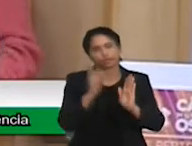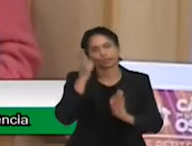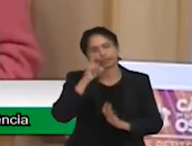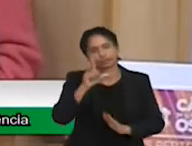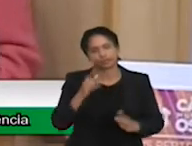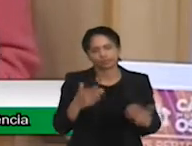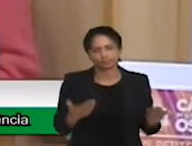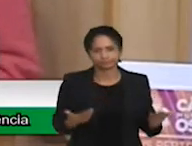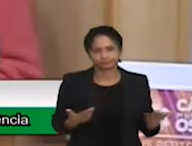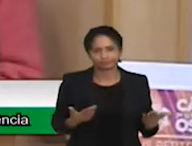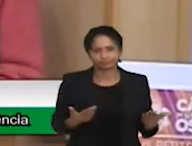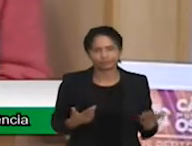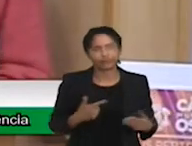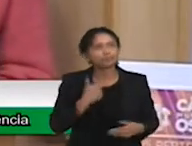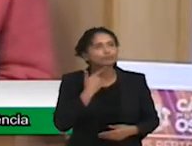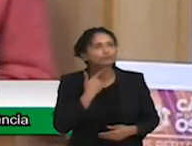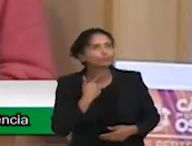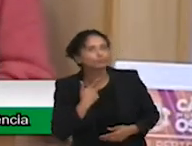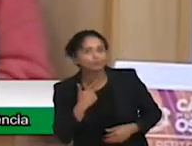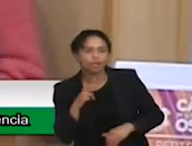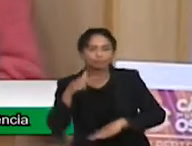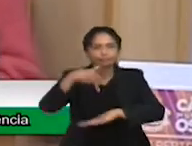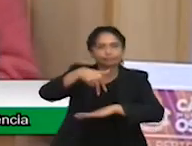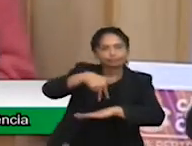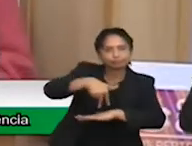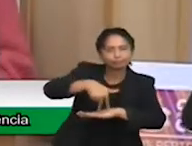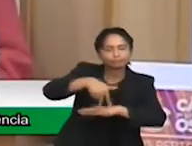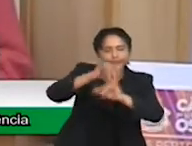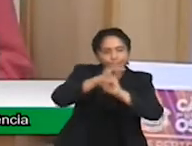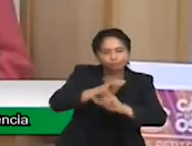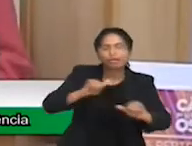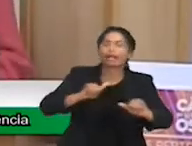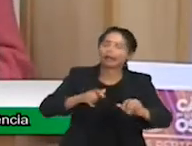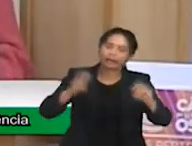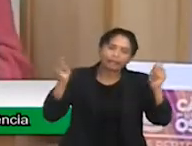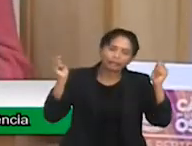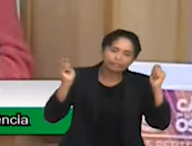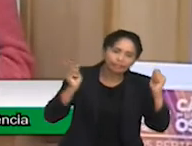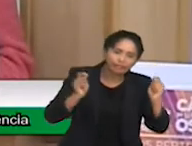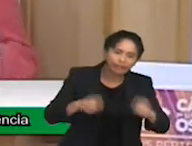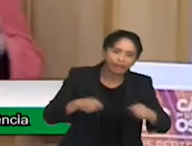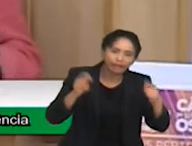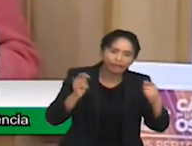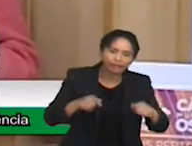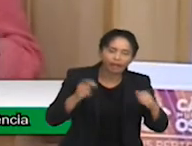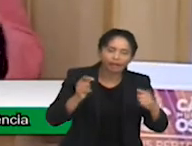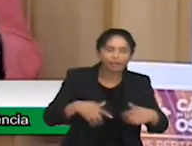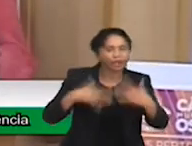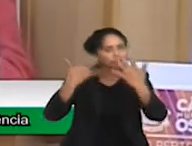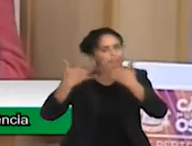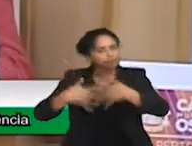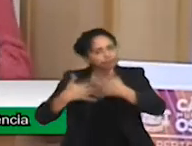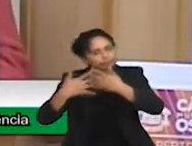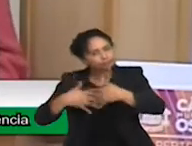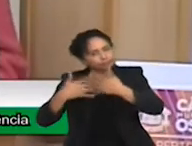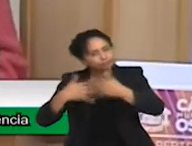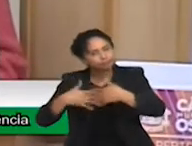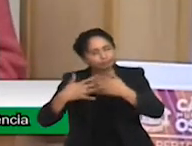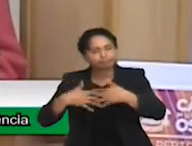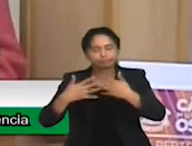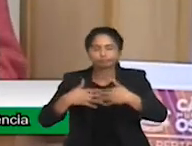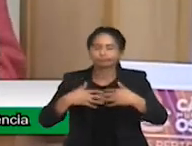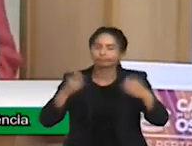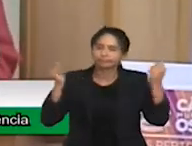virar essa tribuna e falar, olha, nós vamos resolver essa questão. e eu não enxergo, porque eu vejo coisa de 2003, a gente está aqui discutindo